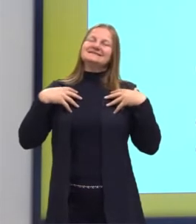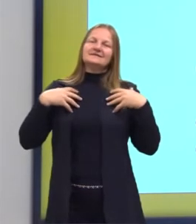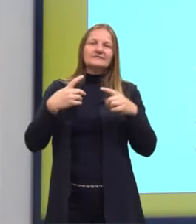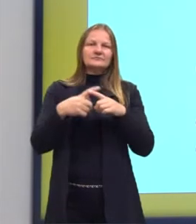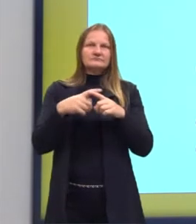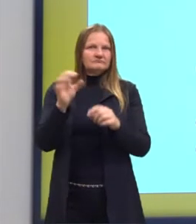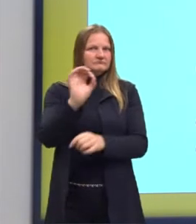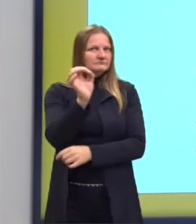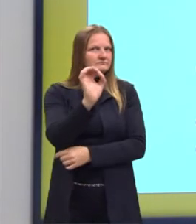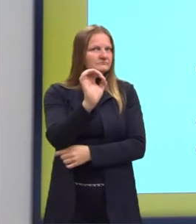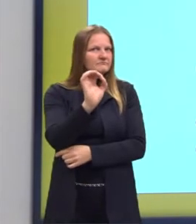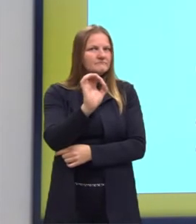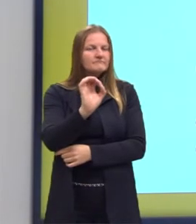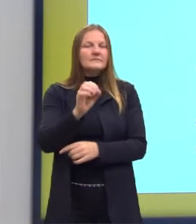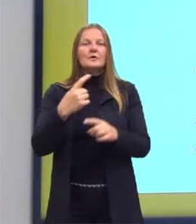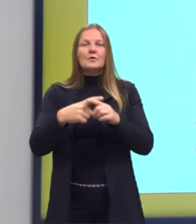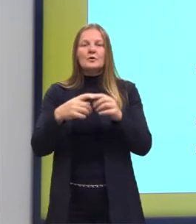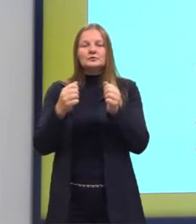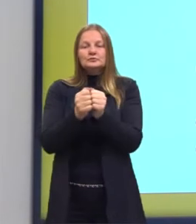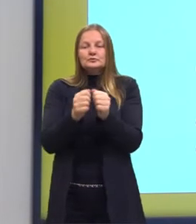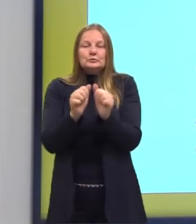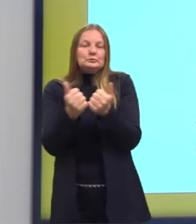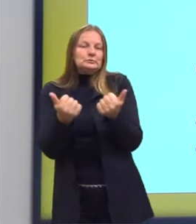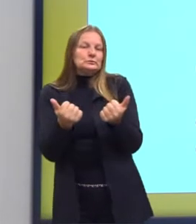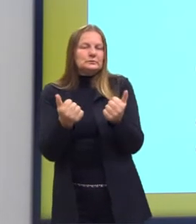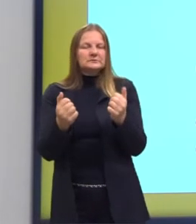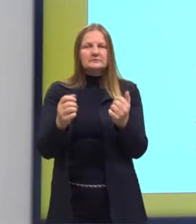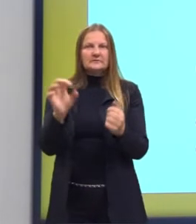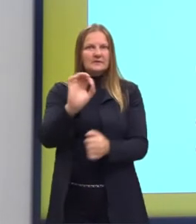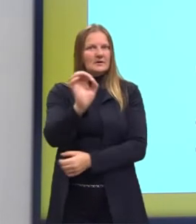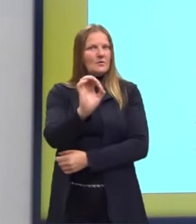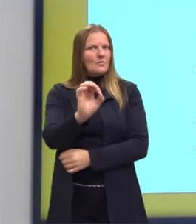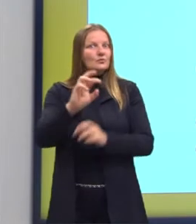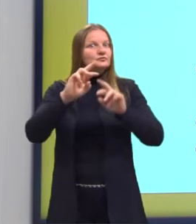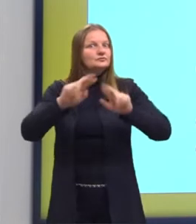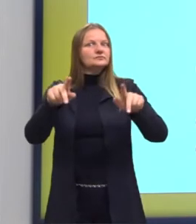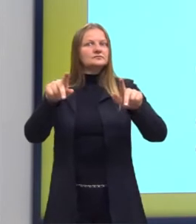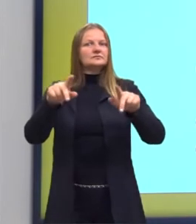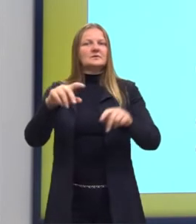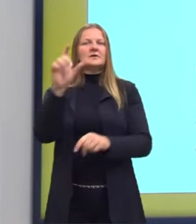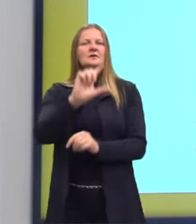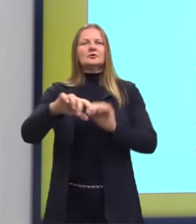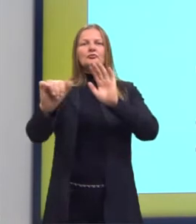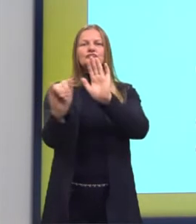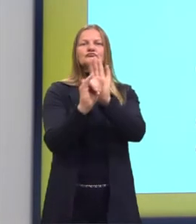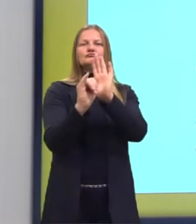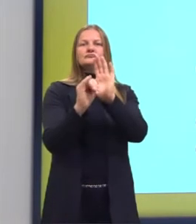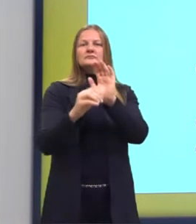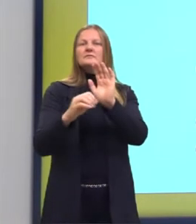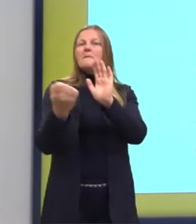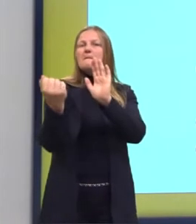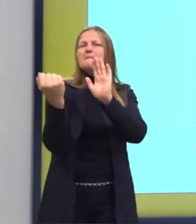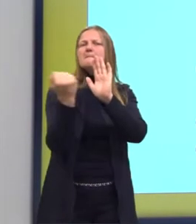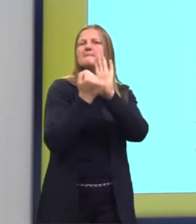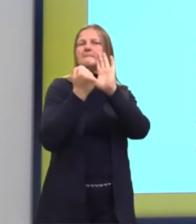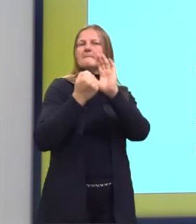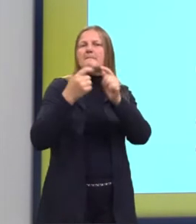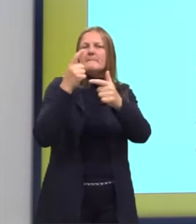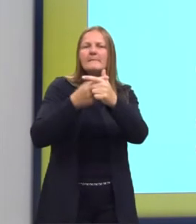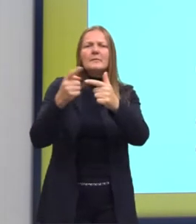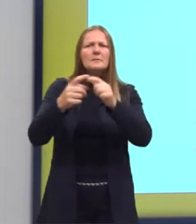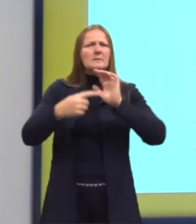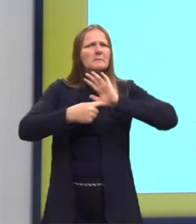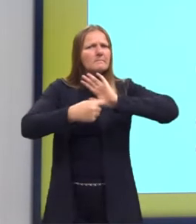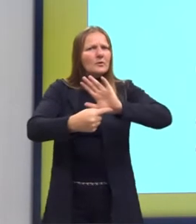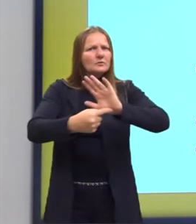porque eles ficaram juntos ou ficaram separados. Não, a literatura vem para quê? Para mostrar os problemas que